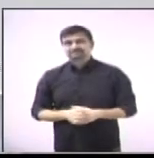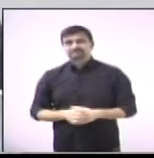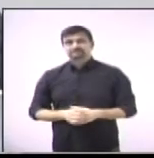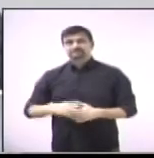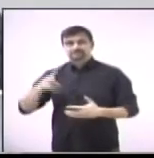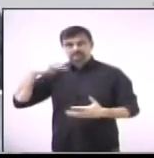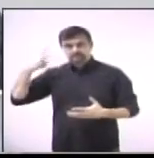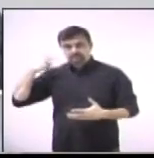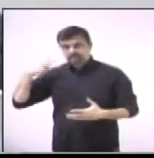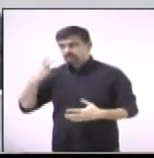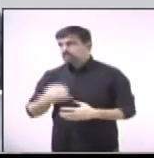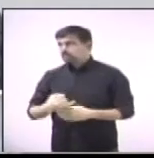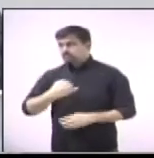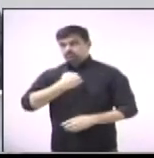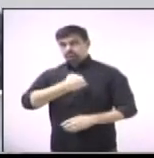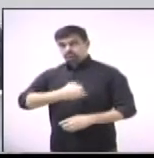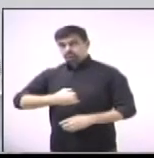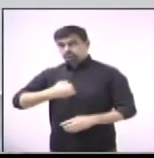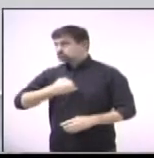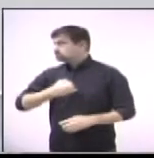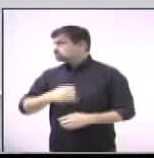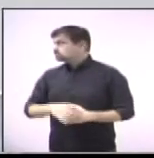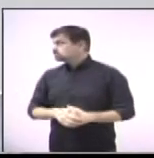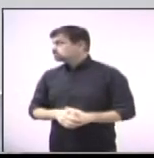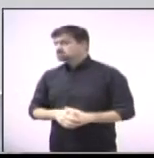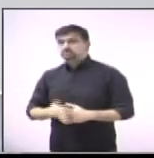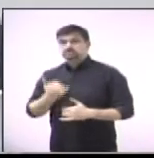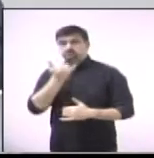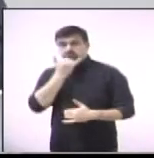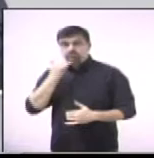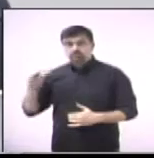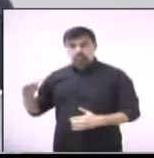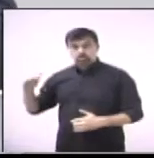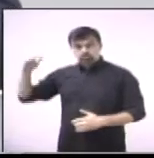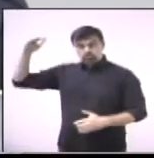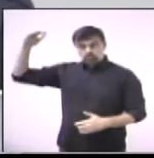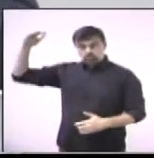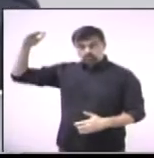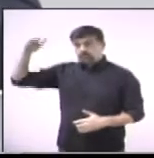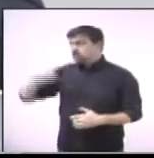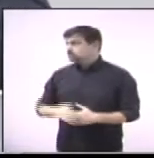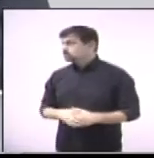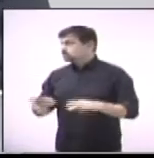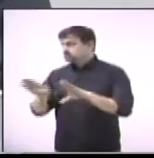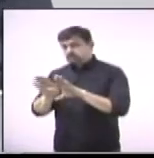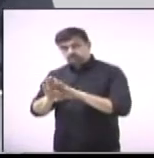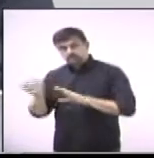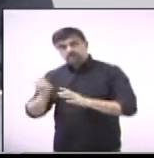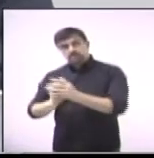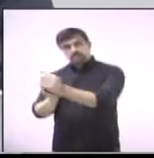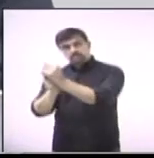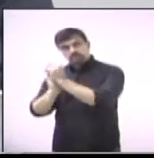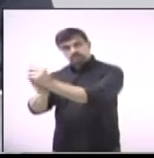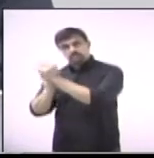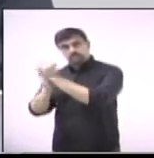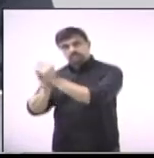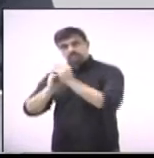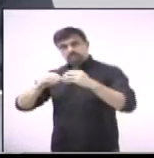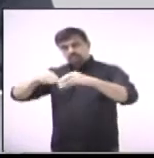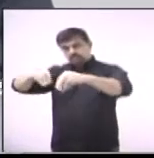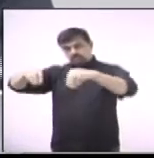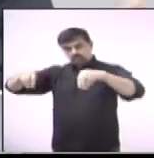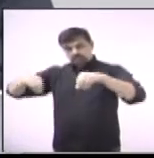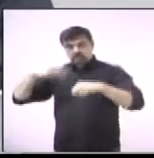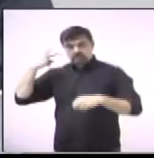Vereador, doutor João Mota, vereador João Mota, a palavra, desculpa. Também quero dar os parabéns para o vereador Danilo,